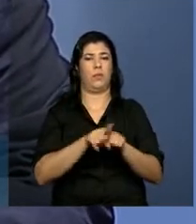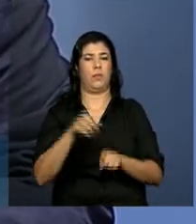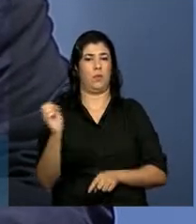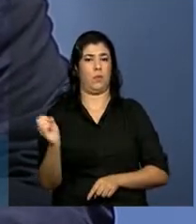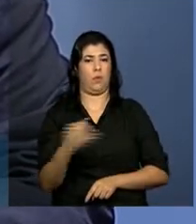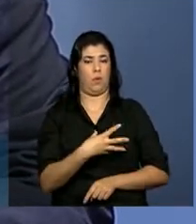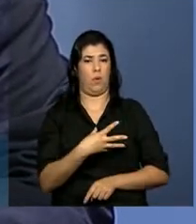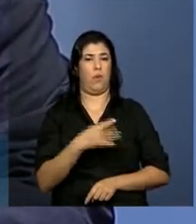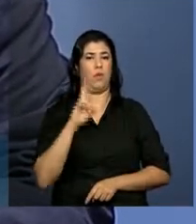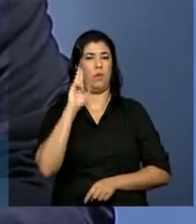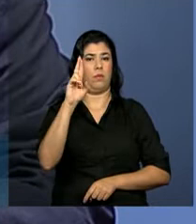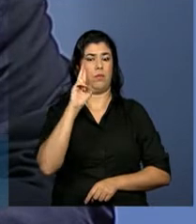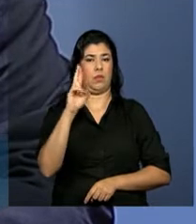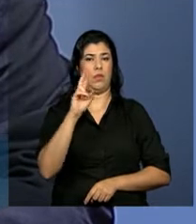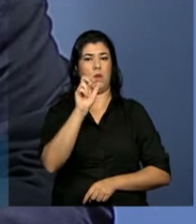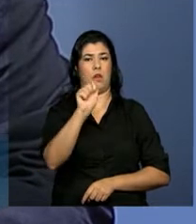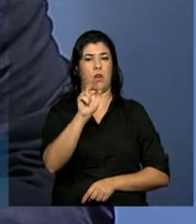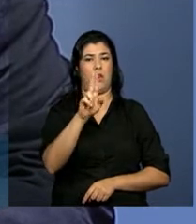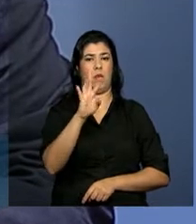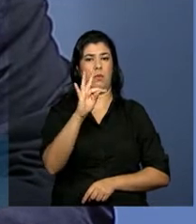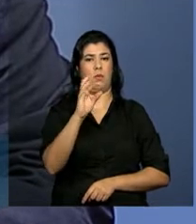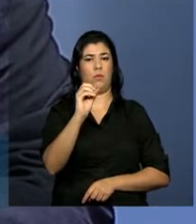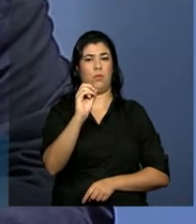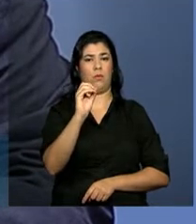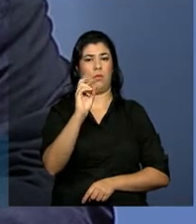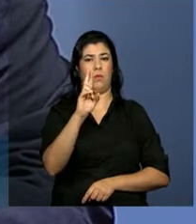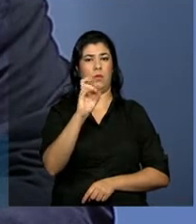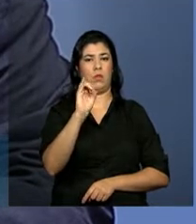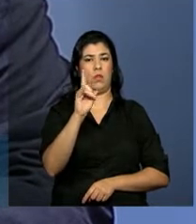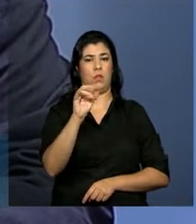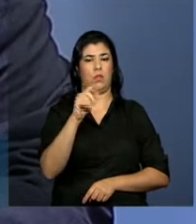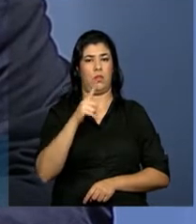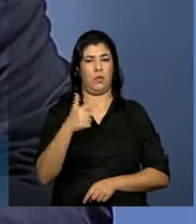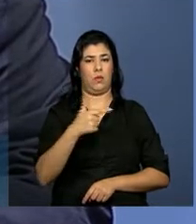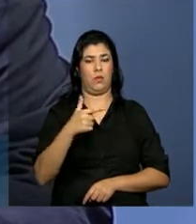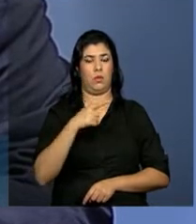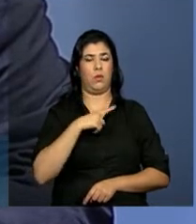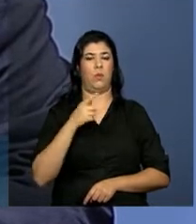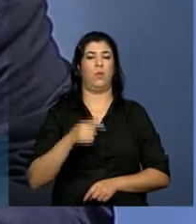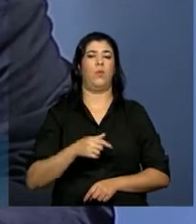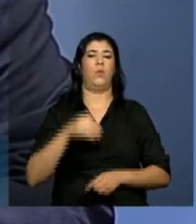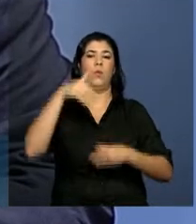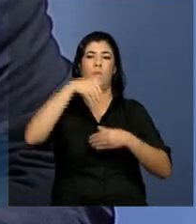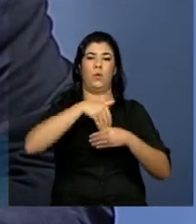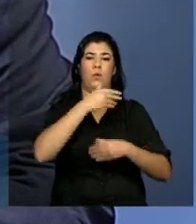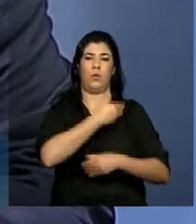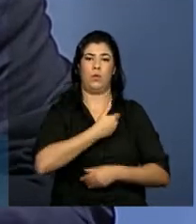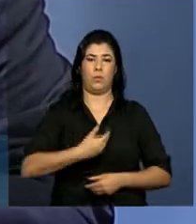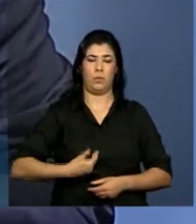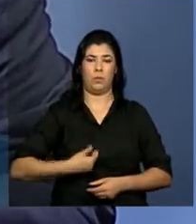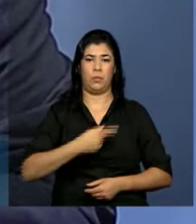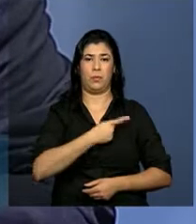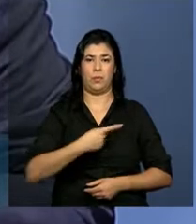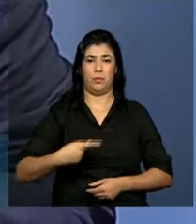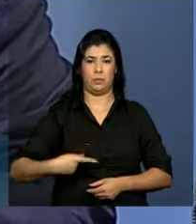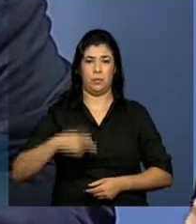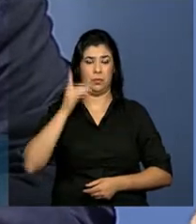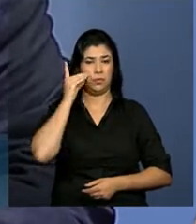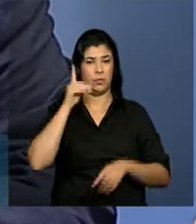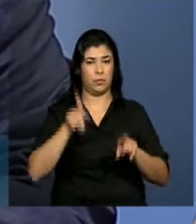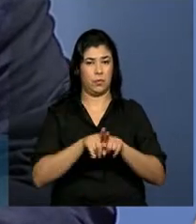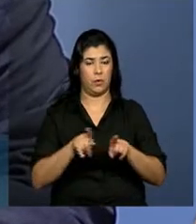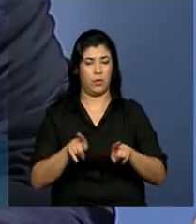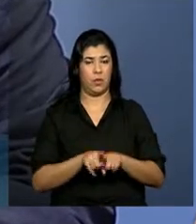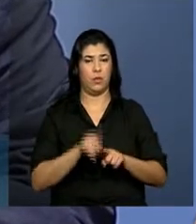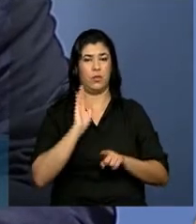autoridades econômicas, no início do segundo mandato da presidenta Dilma Rousseff, e estivemos conversando